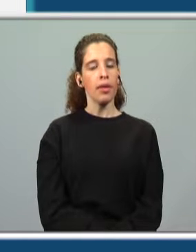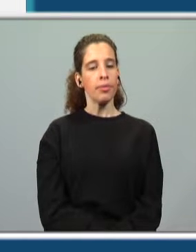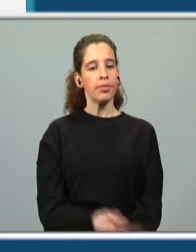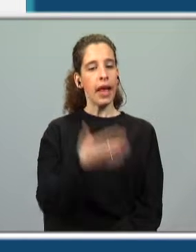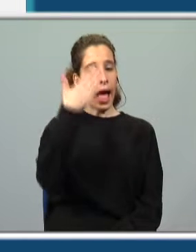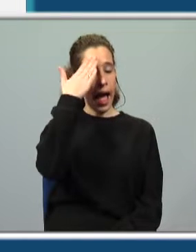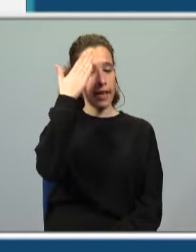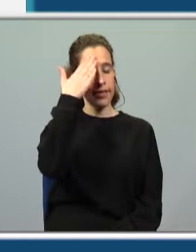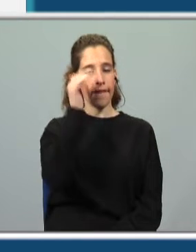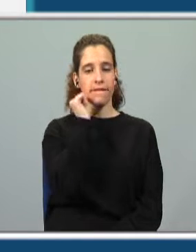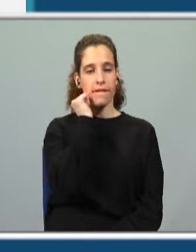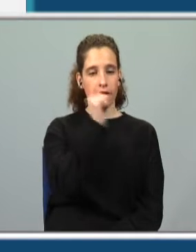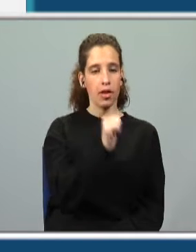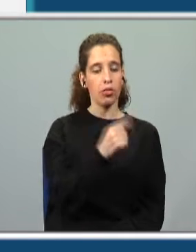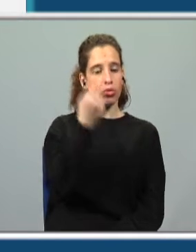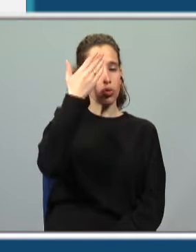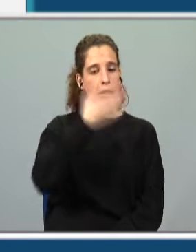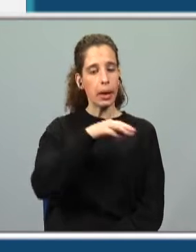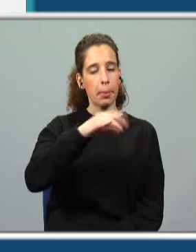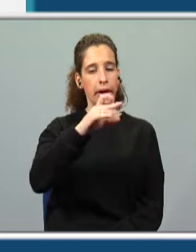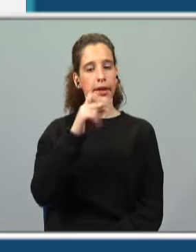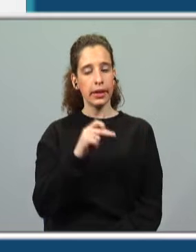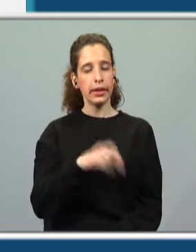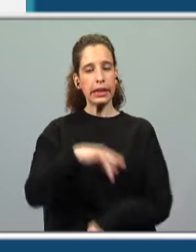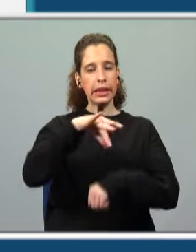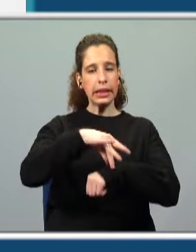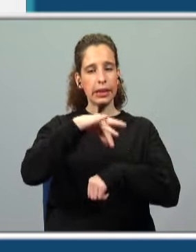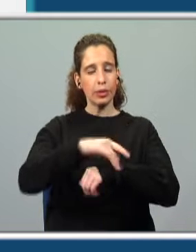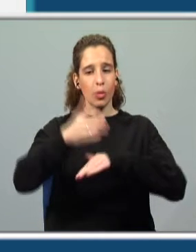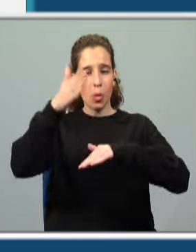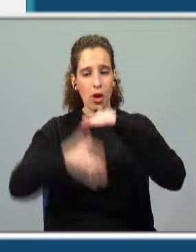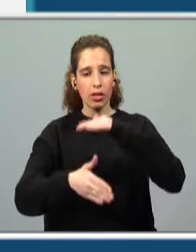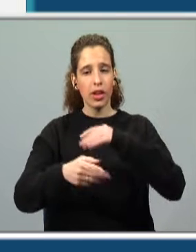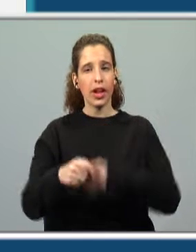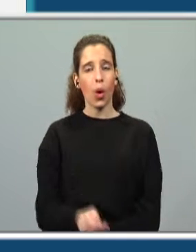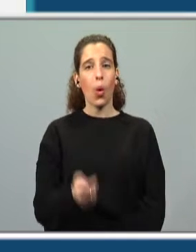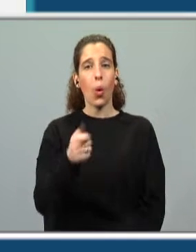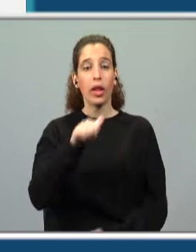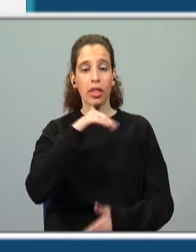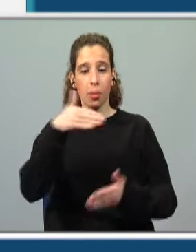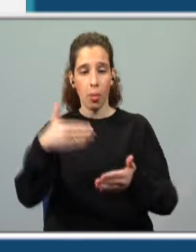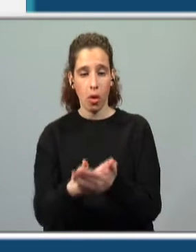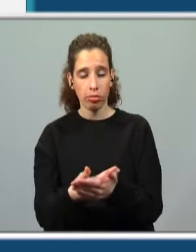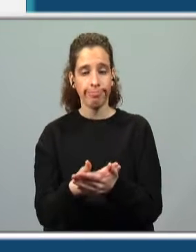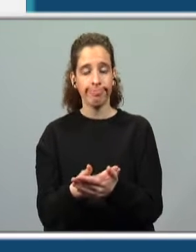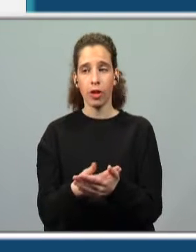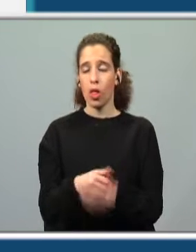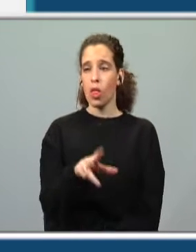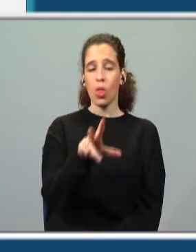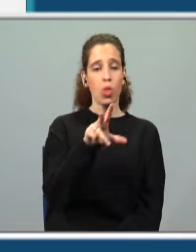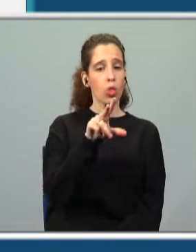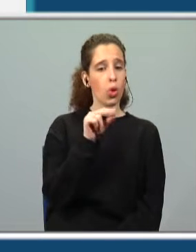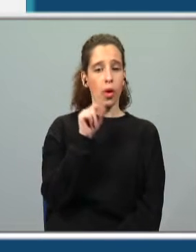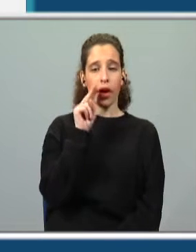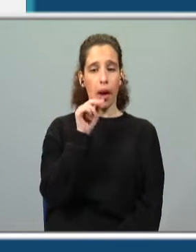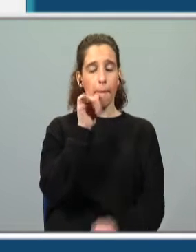dia, Maria Poeirinha adoeceu de repente e ficou à beira da morte. Como ela nunca tinha visto